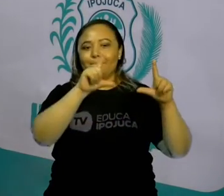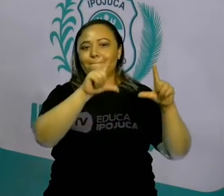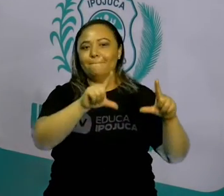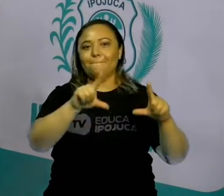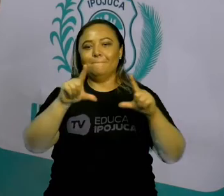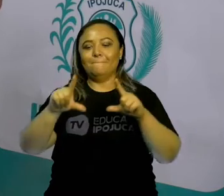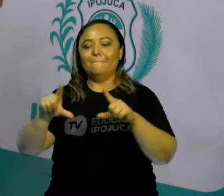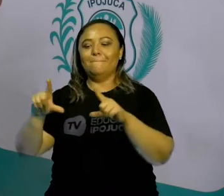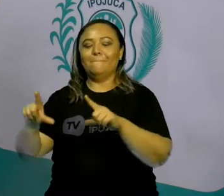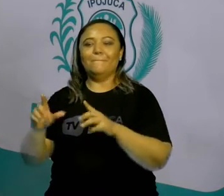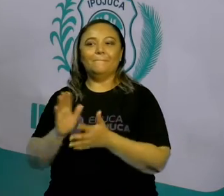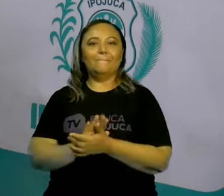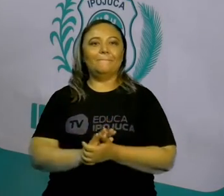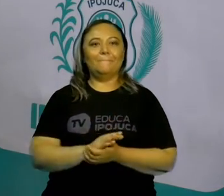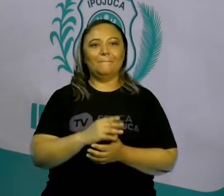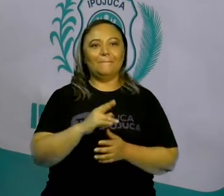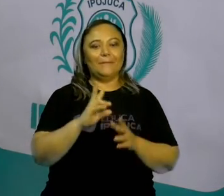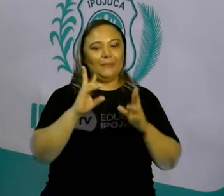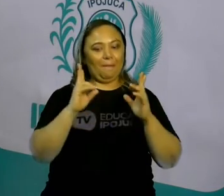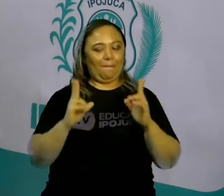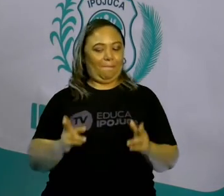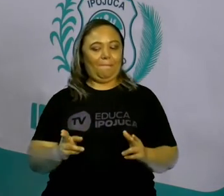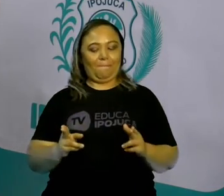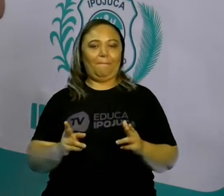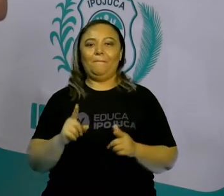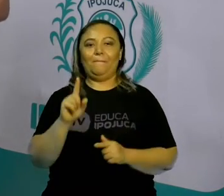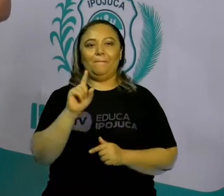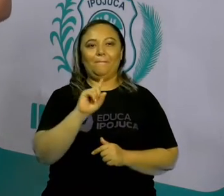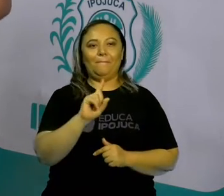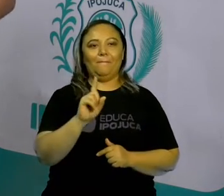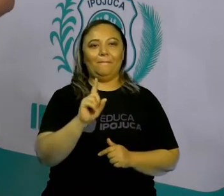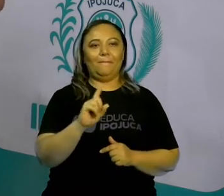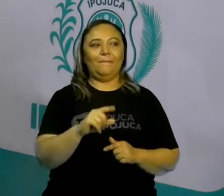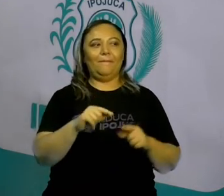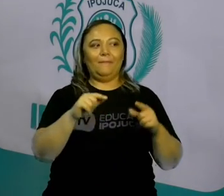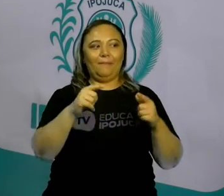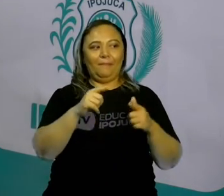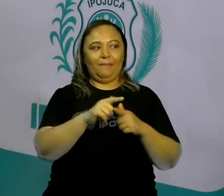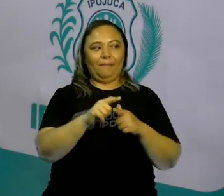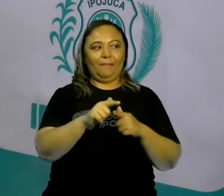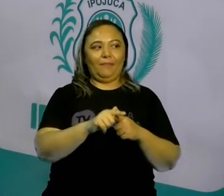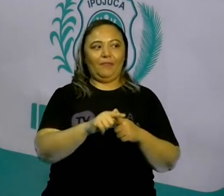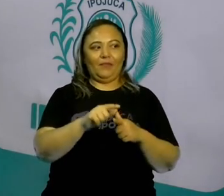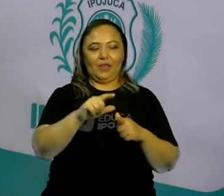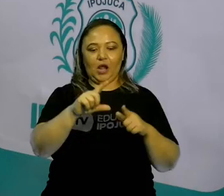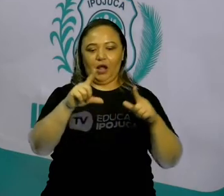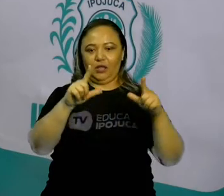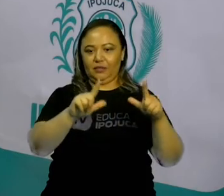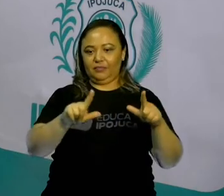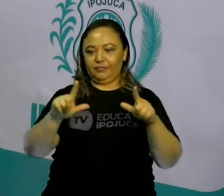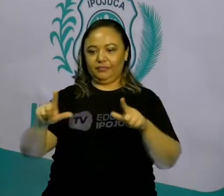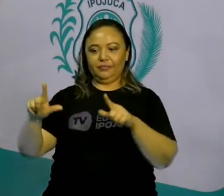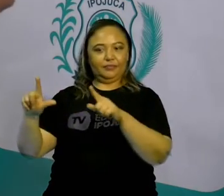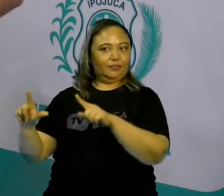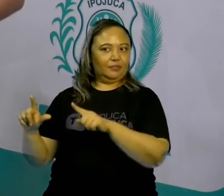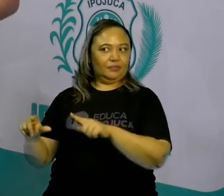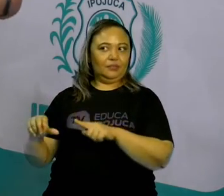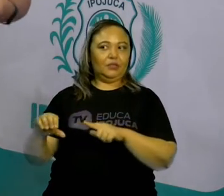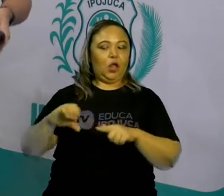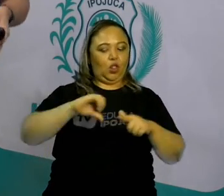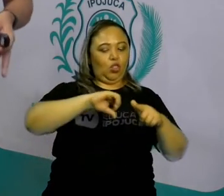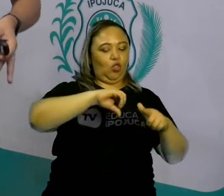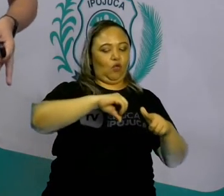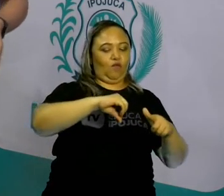mais um espaço amostral de dez. Nós temos um espaço amostral formado por nove placas